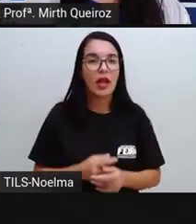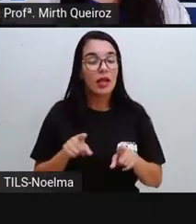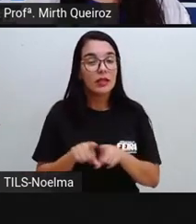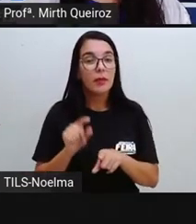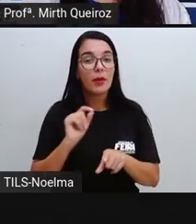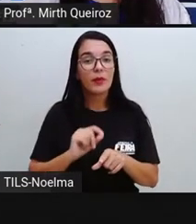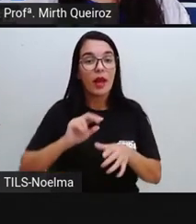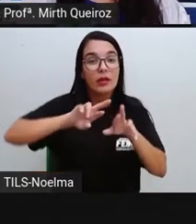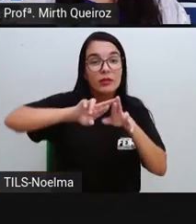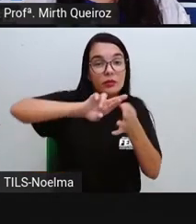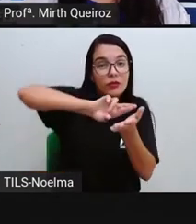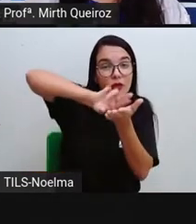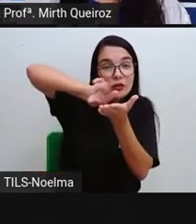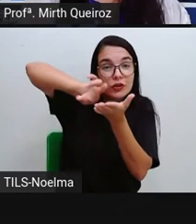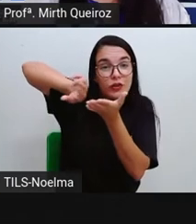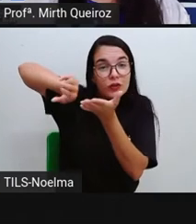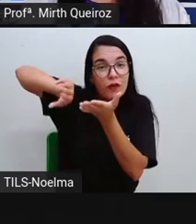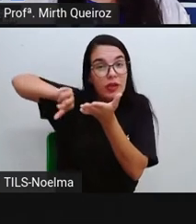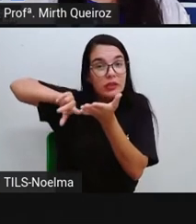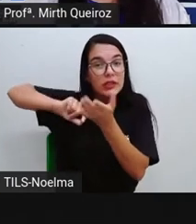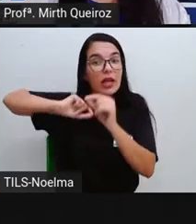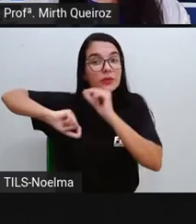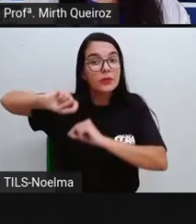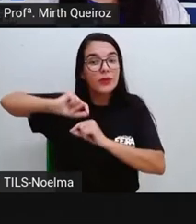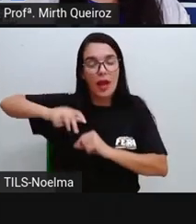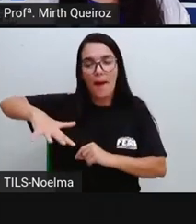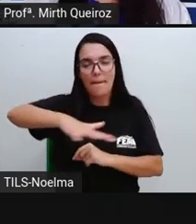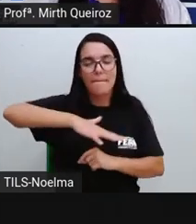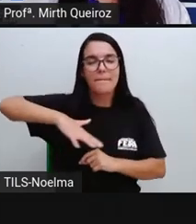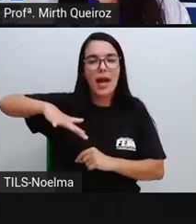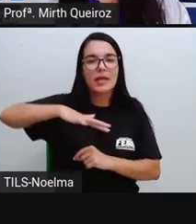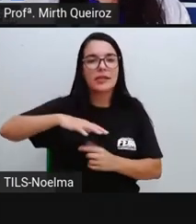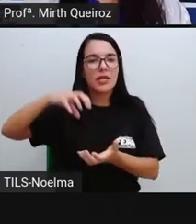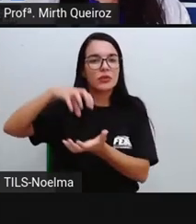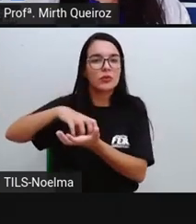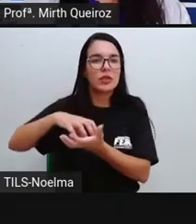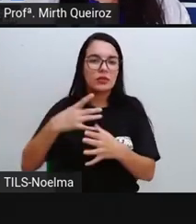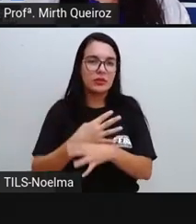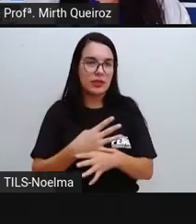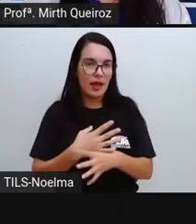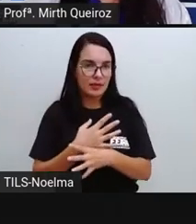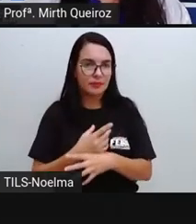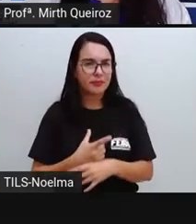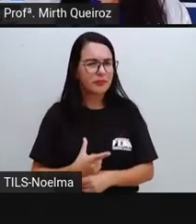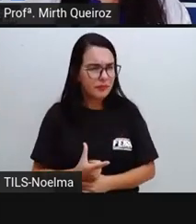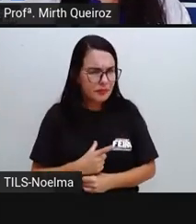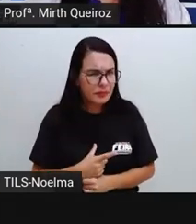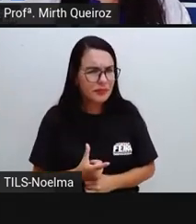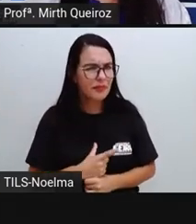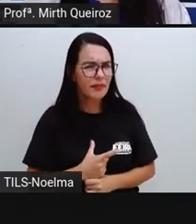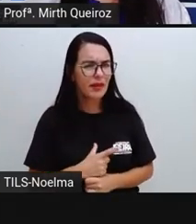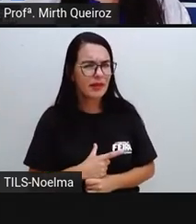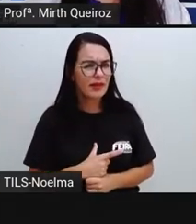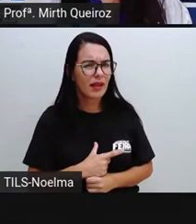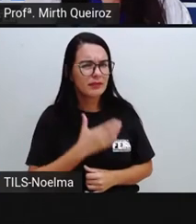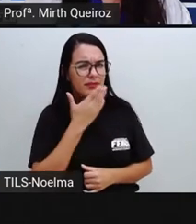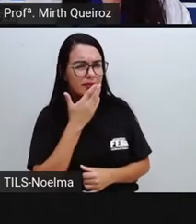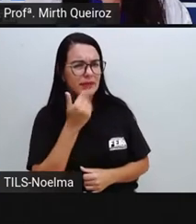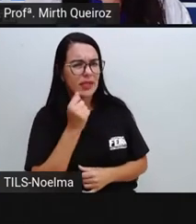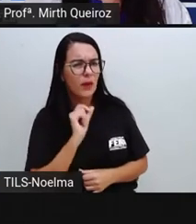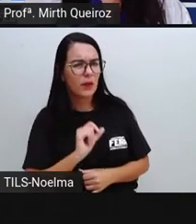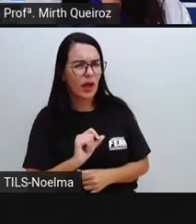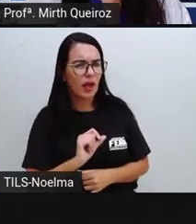E aí, a gente vem para a diversidade da paisagem urbana. Há paisagens urbanas em que vão se predominar aí